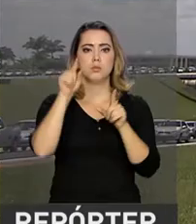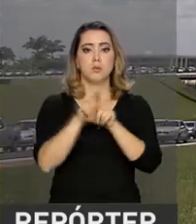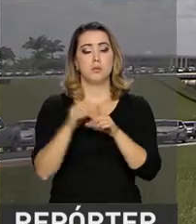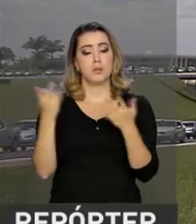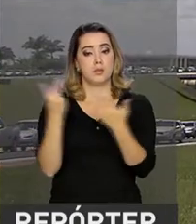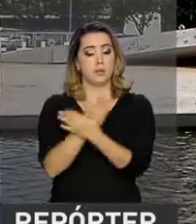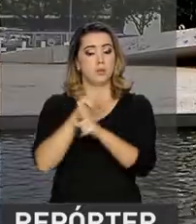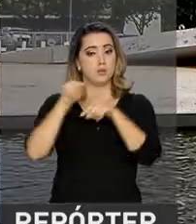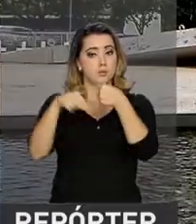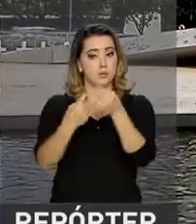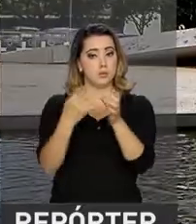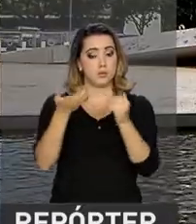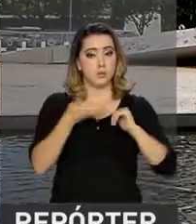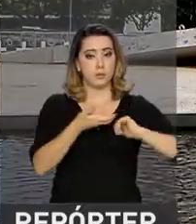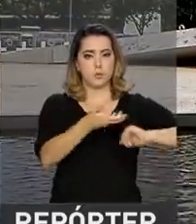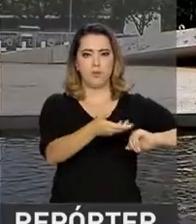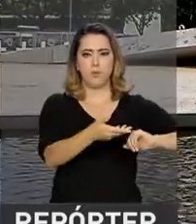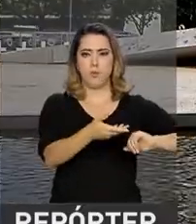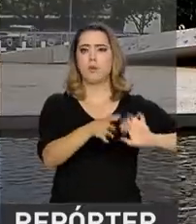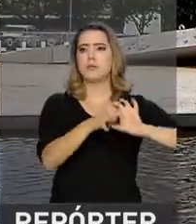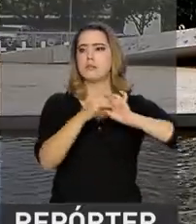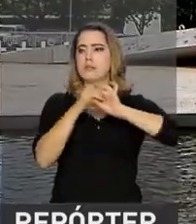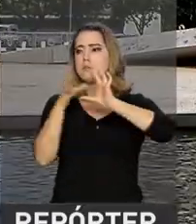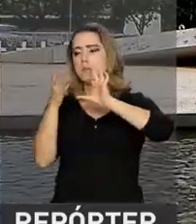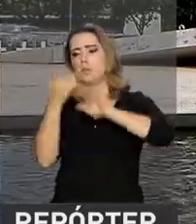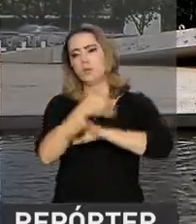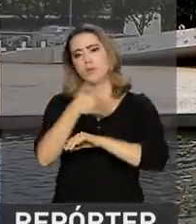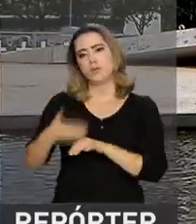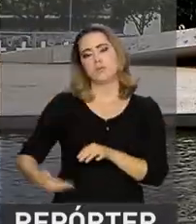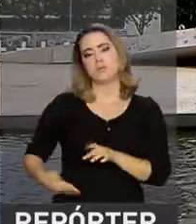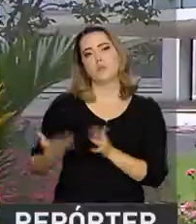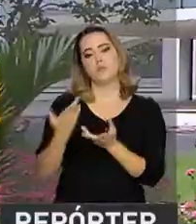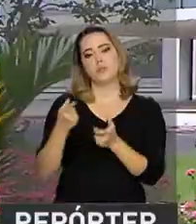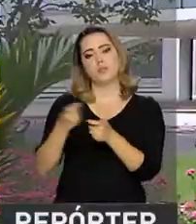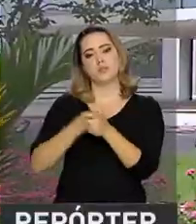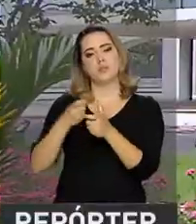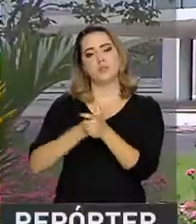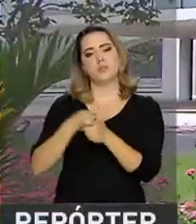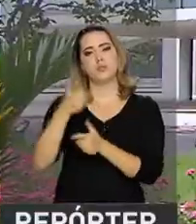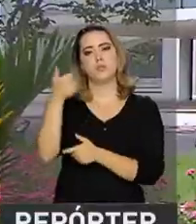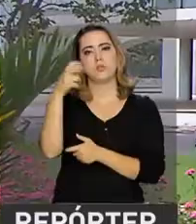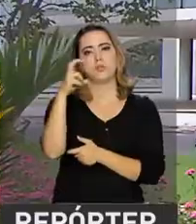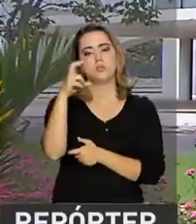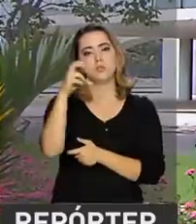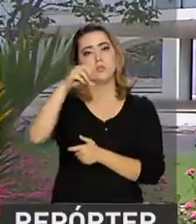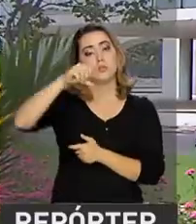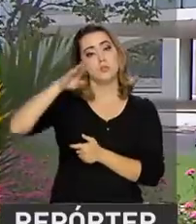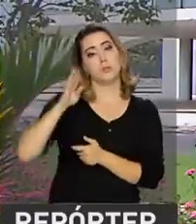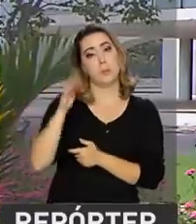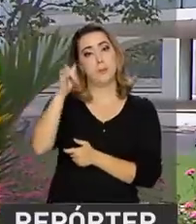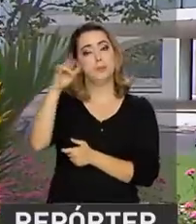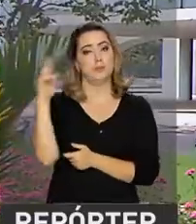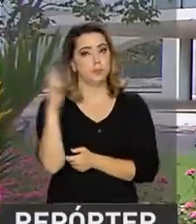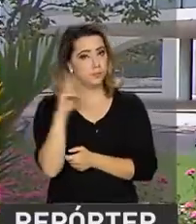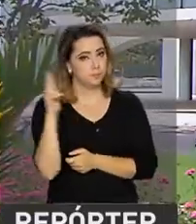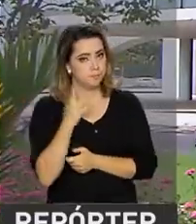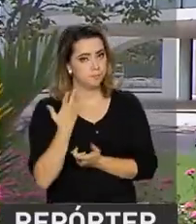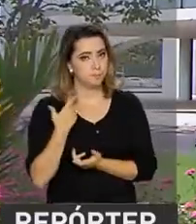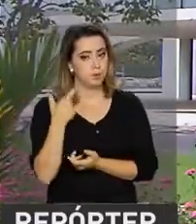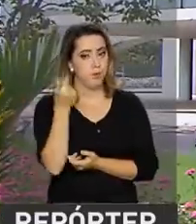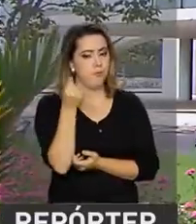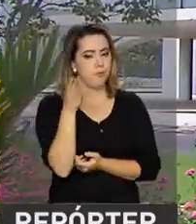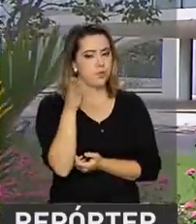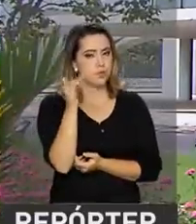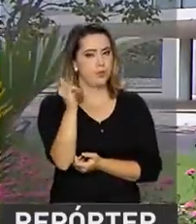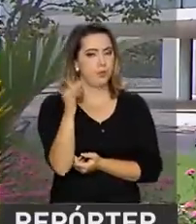Congresso Nacional autorizou o governo a encerrar o ano com um déficit de 159 bilhões de reais, 20